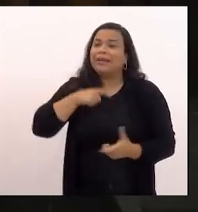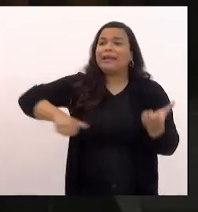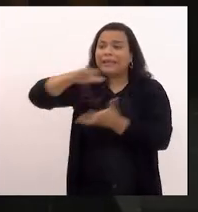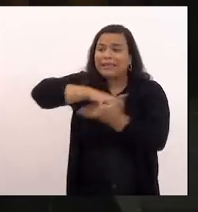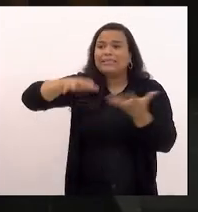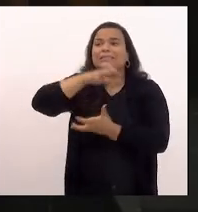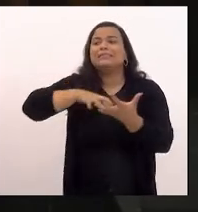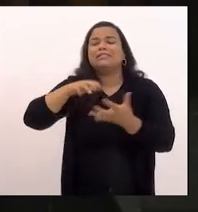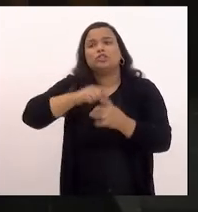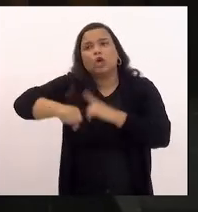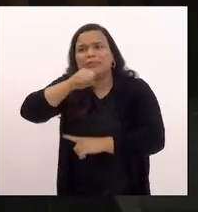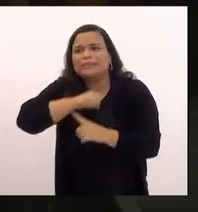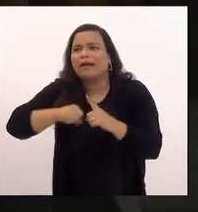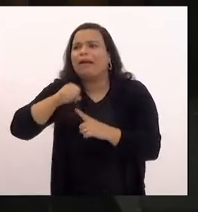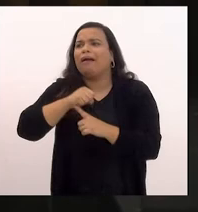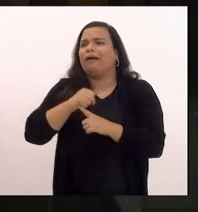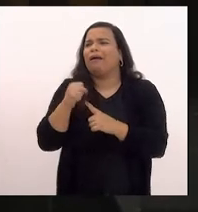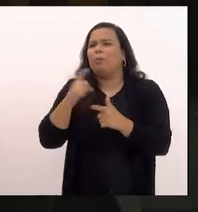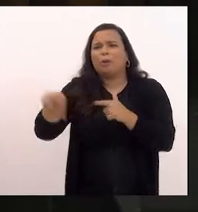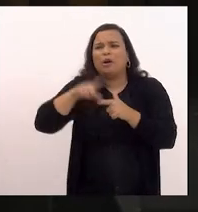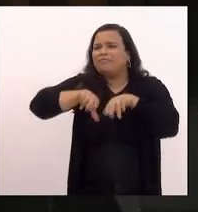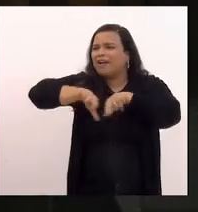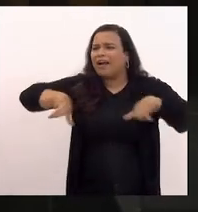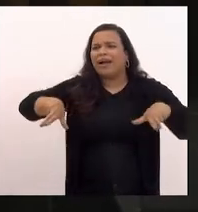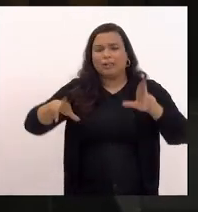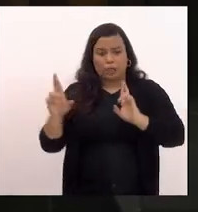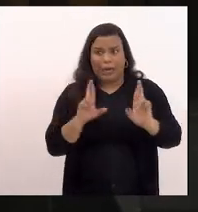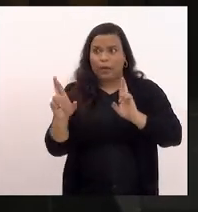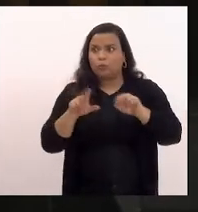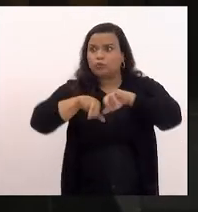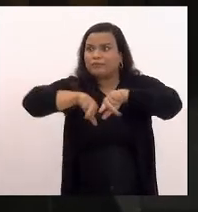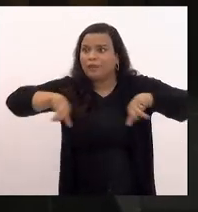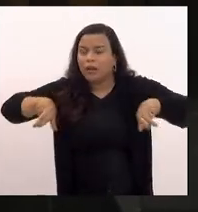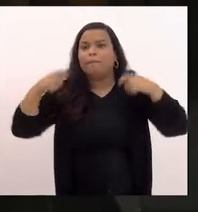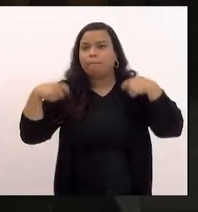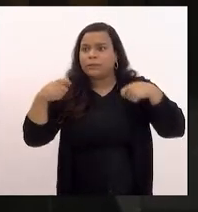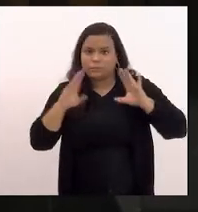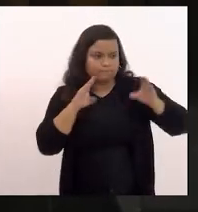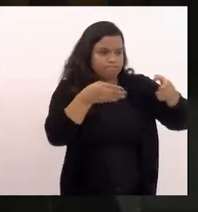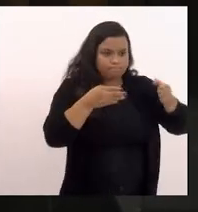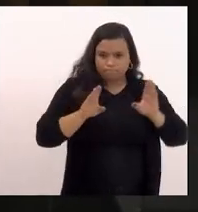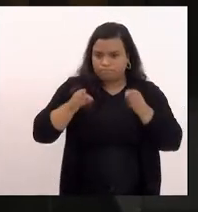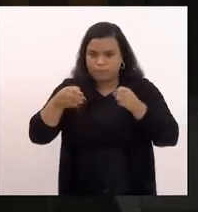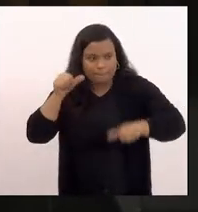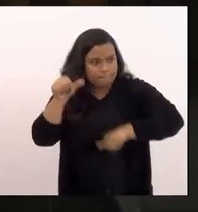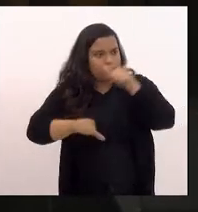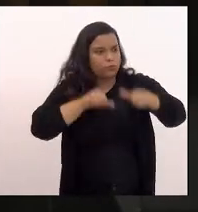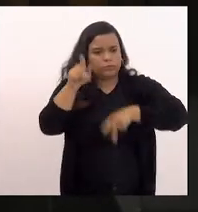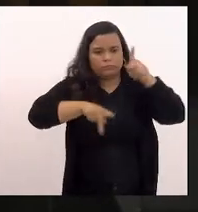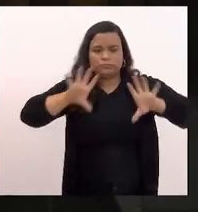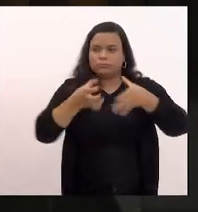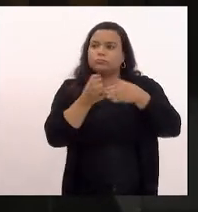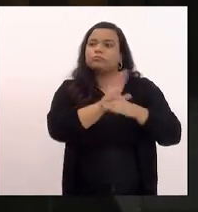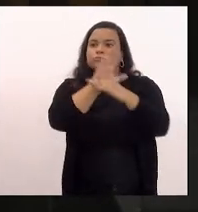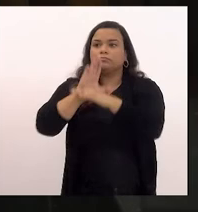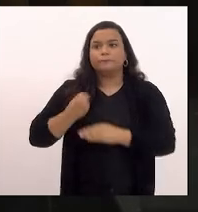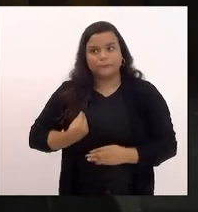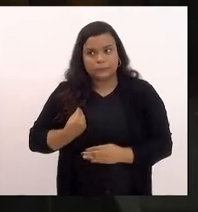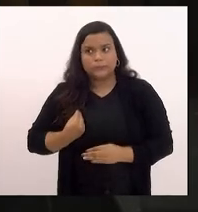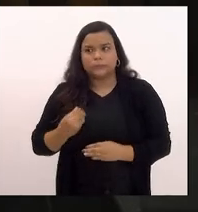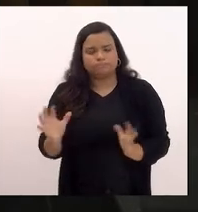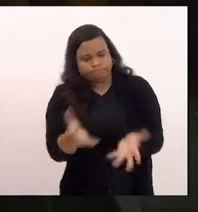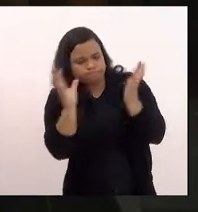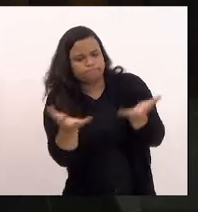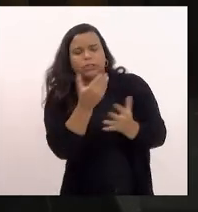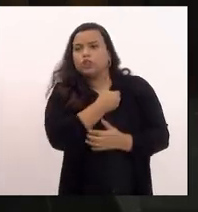enfrentar e que os recursos públicos em especial precisam nesse momento ser direcionados para mudar a vida do povo queremos fortalecer a escola pública